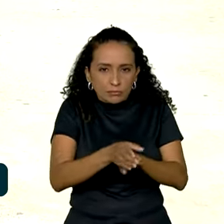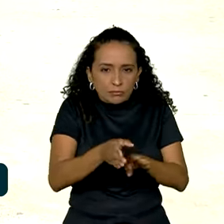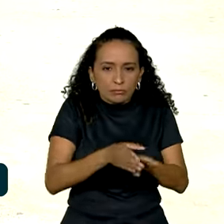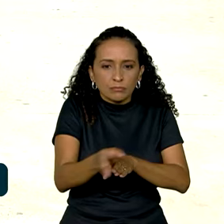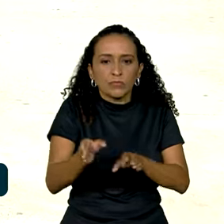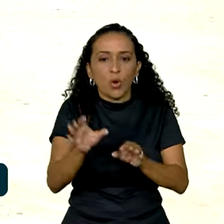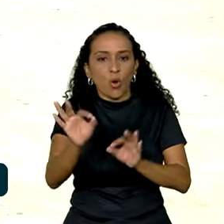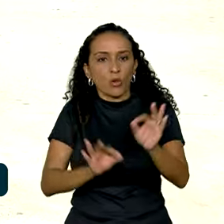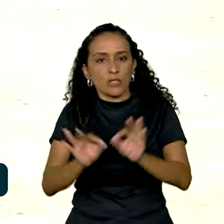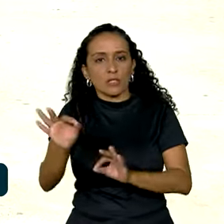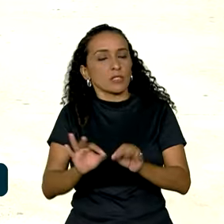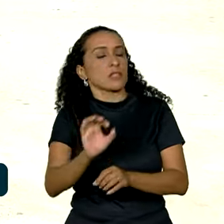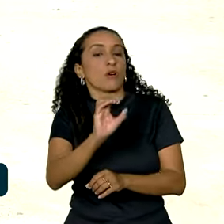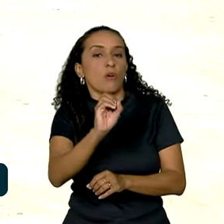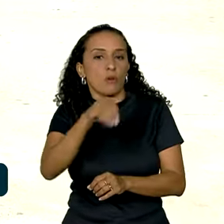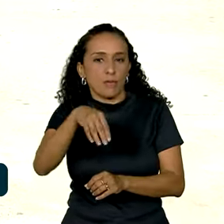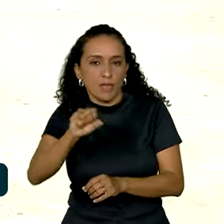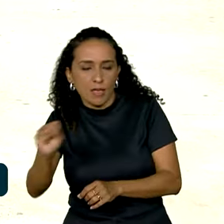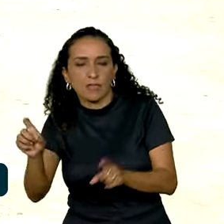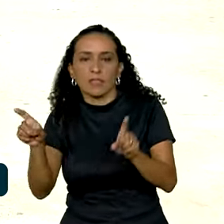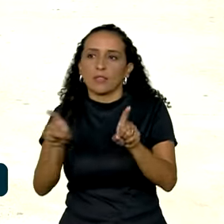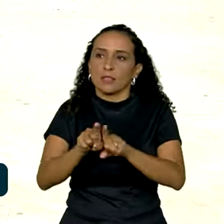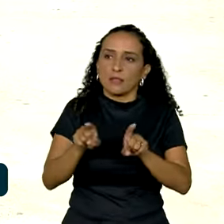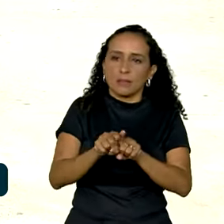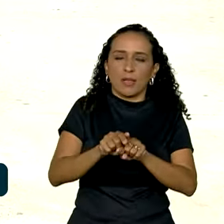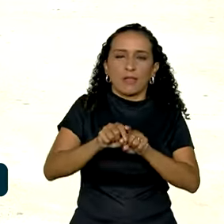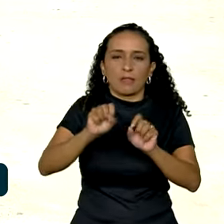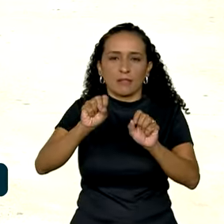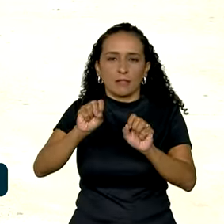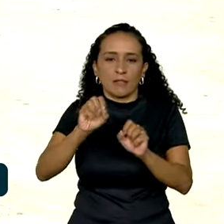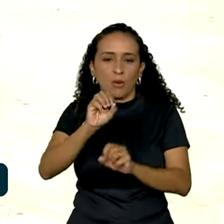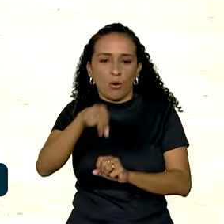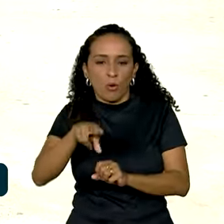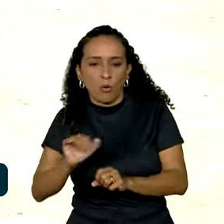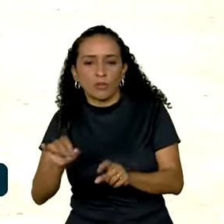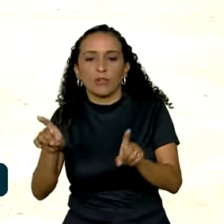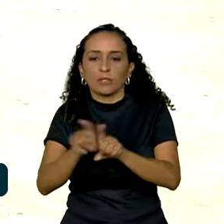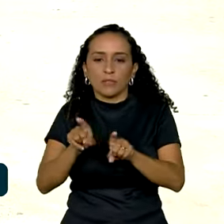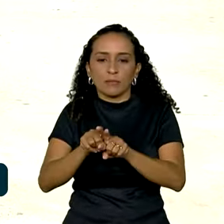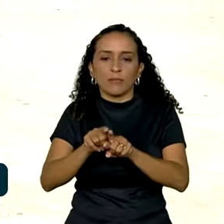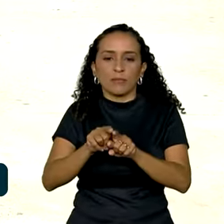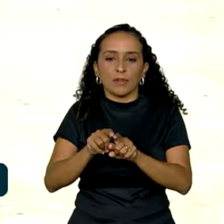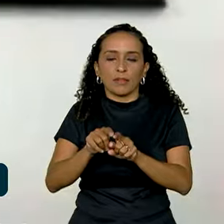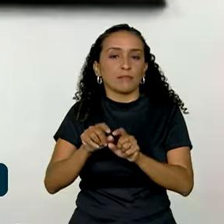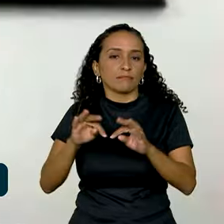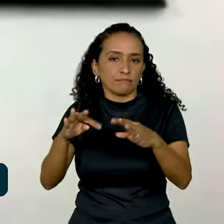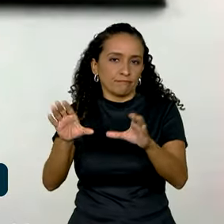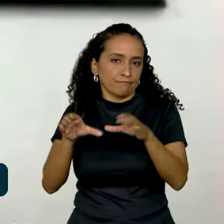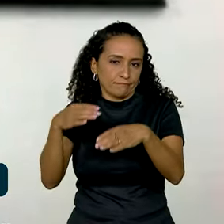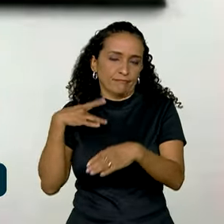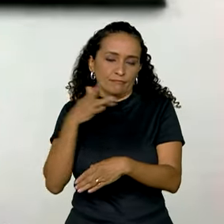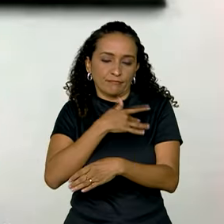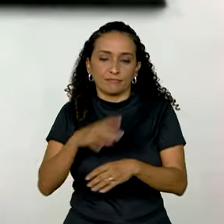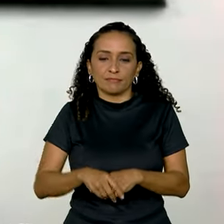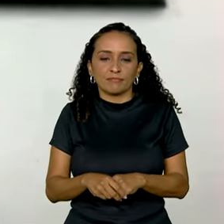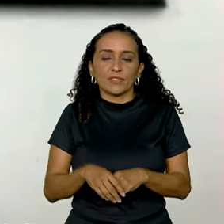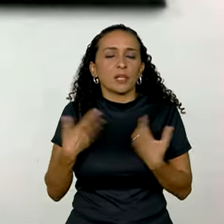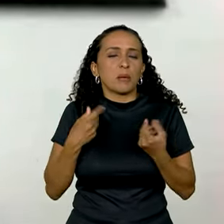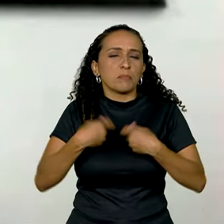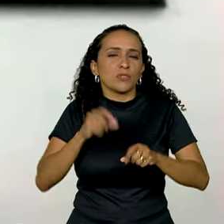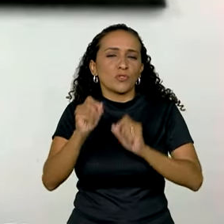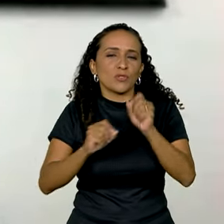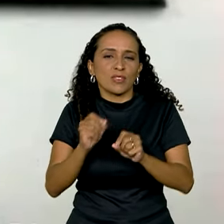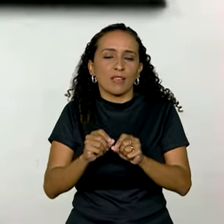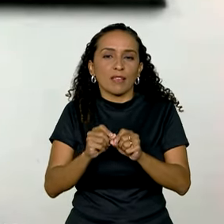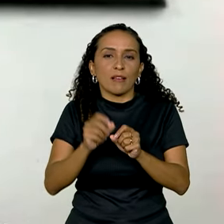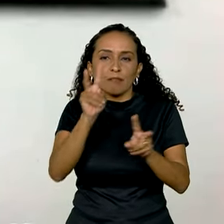da Saúde, da Organização das Nações Unidas e da Organização Pan-Americana da Saúde. Então o que a gente precisa é